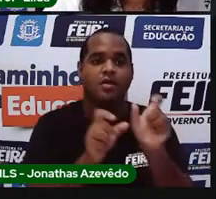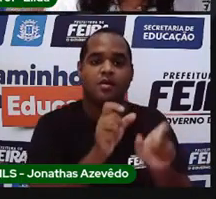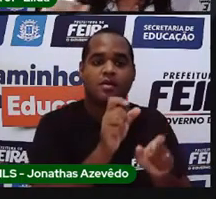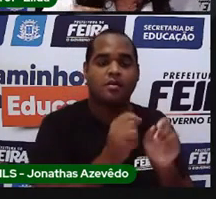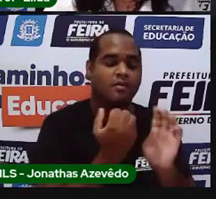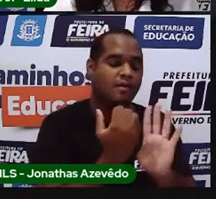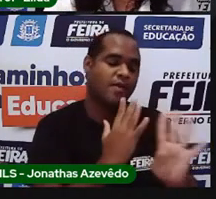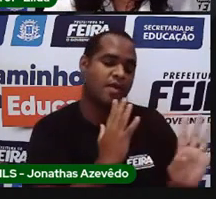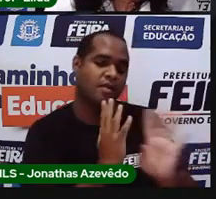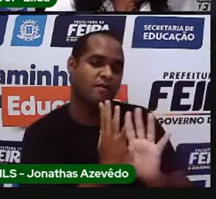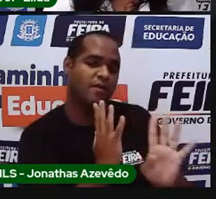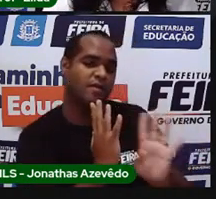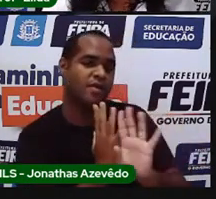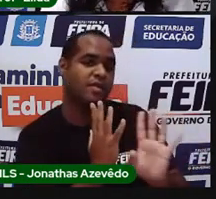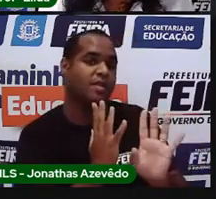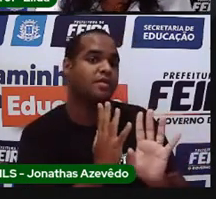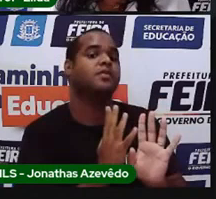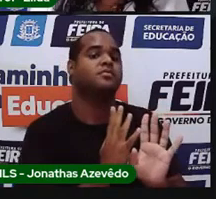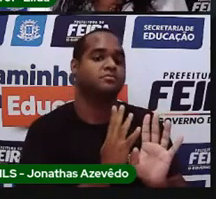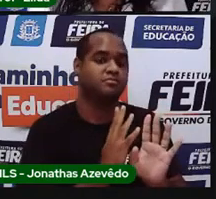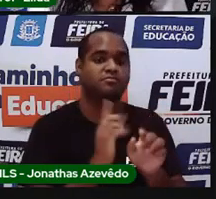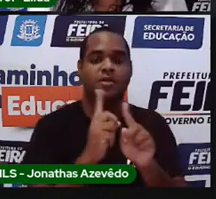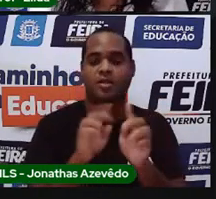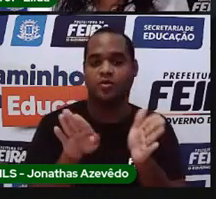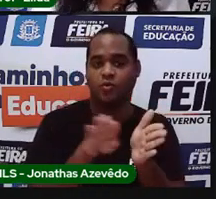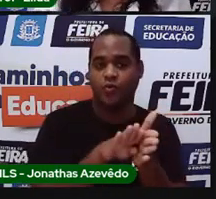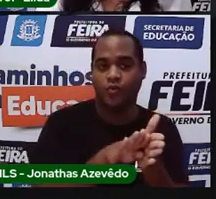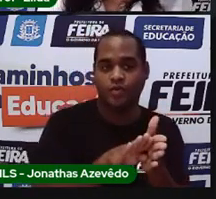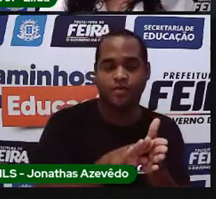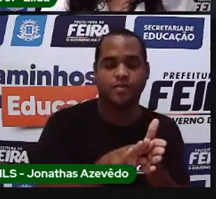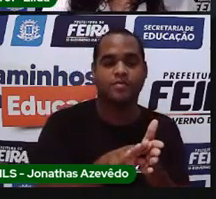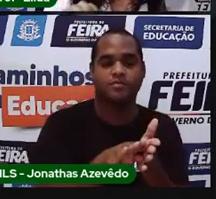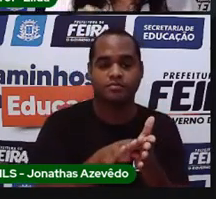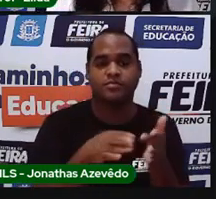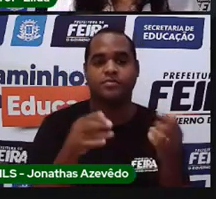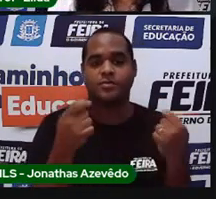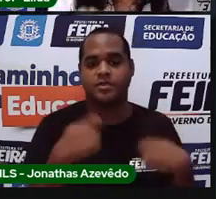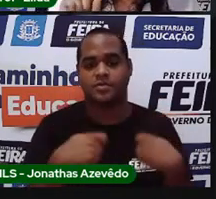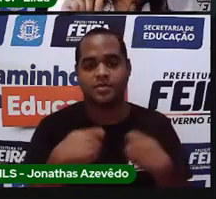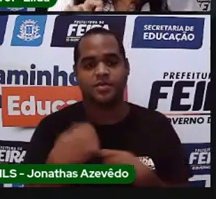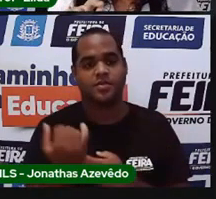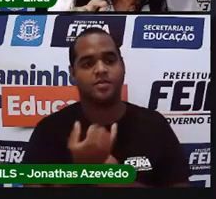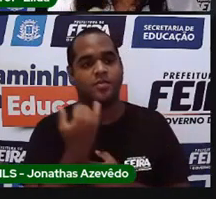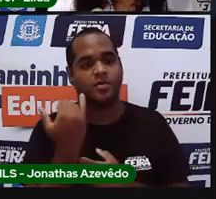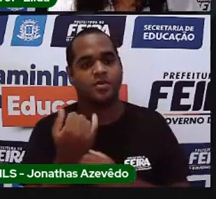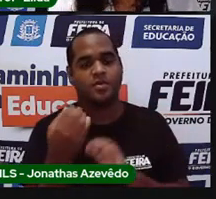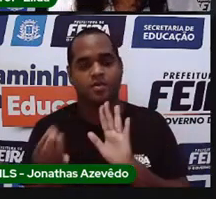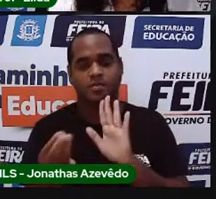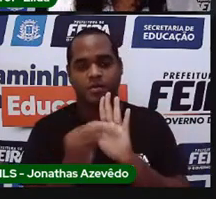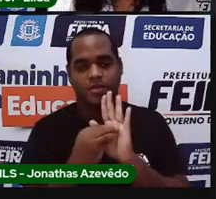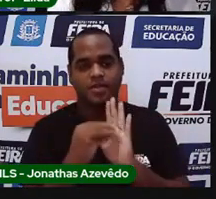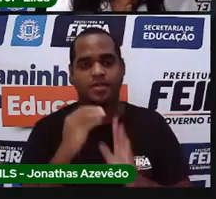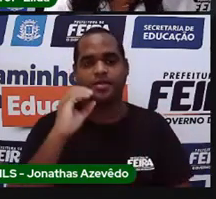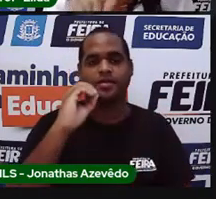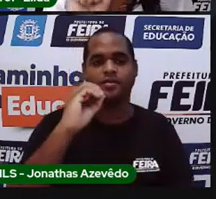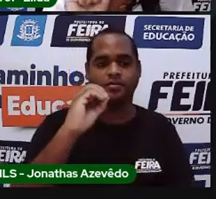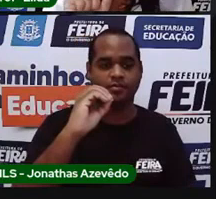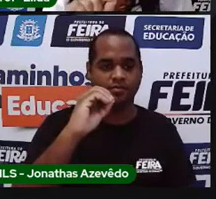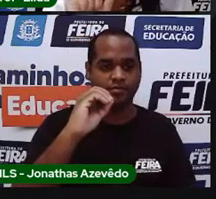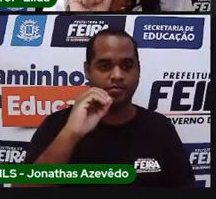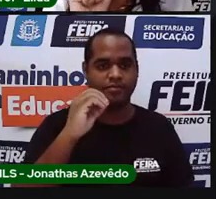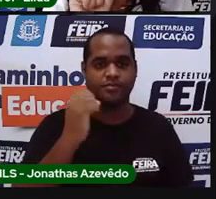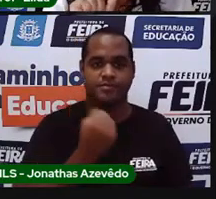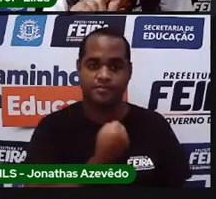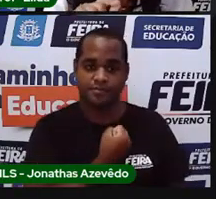fila, da ordem de chegada, você precisa colocar o zerinho ao